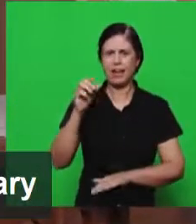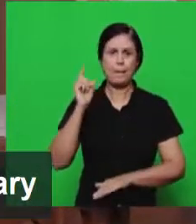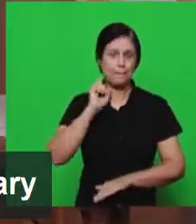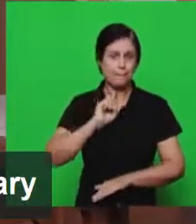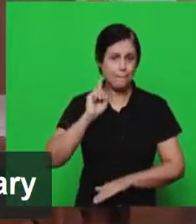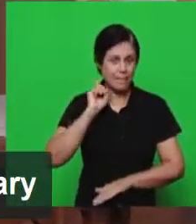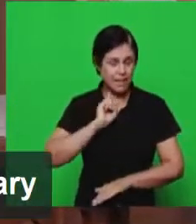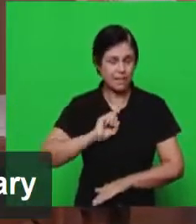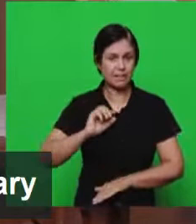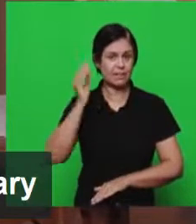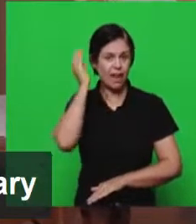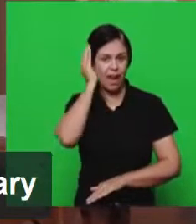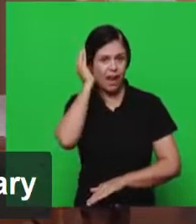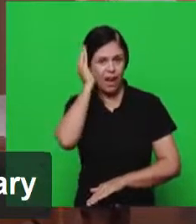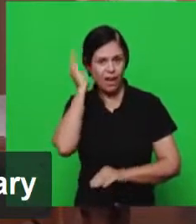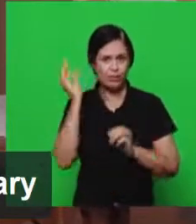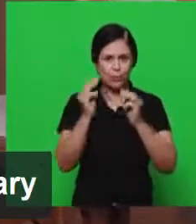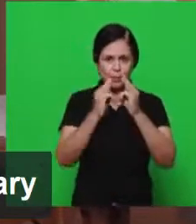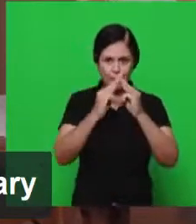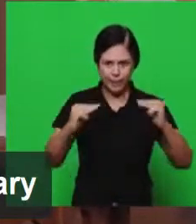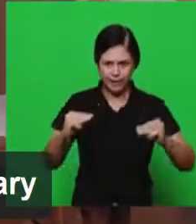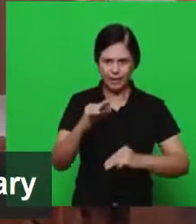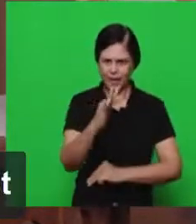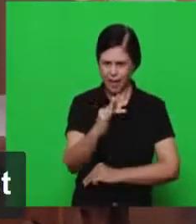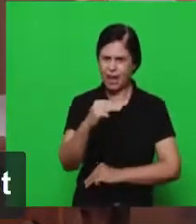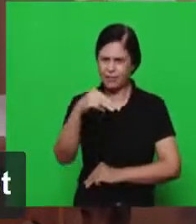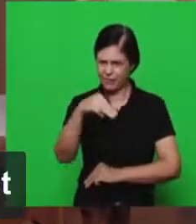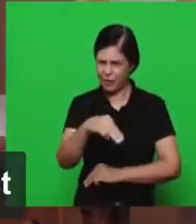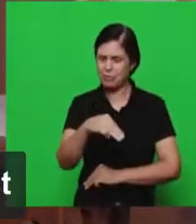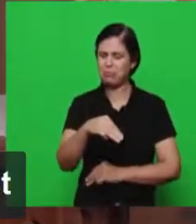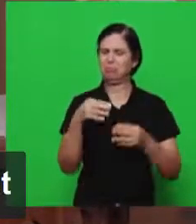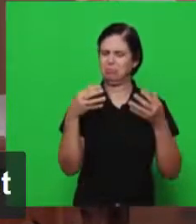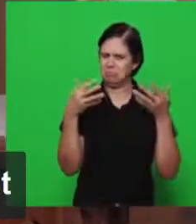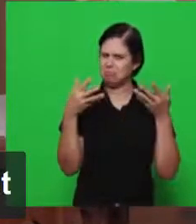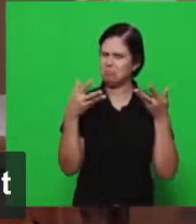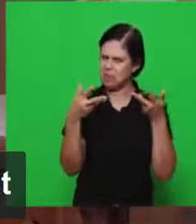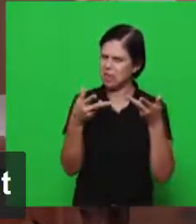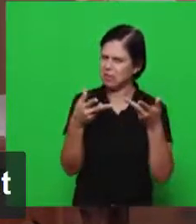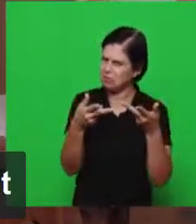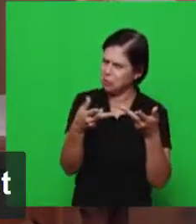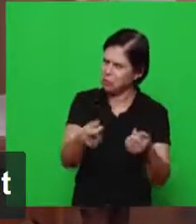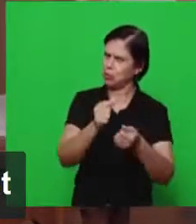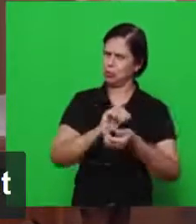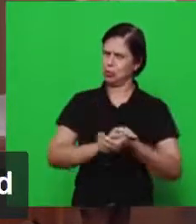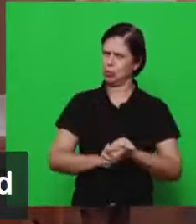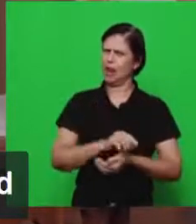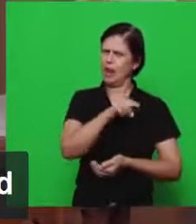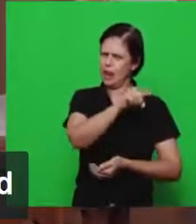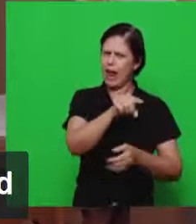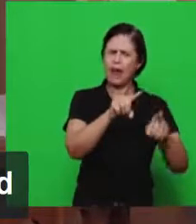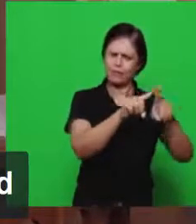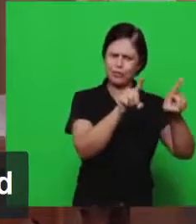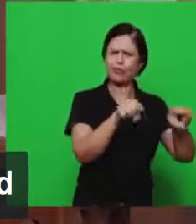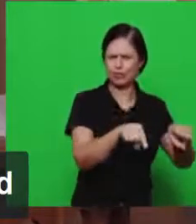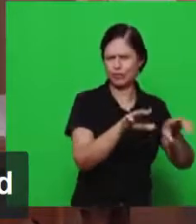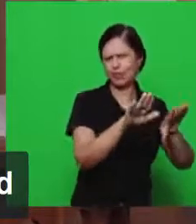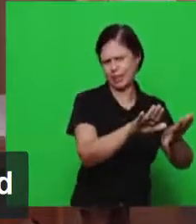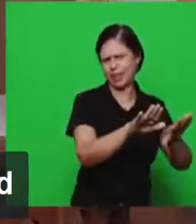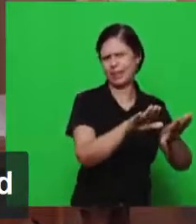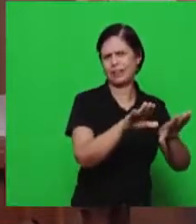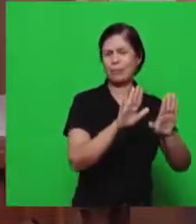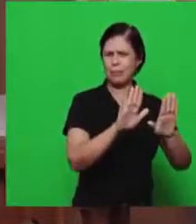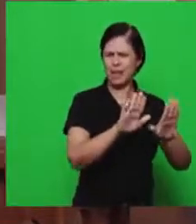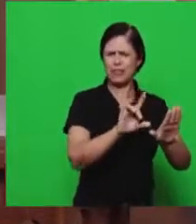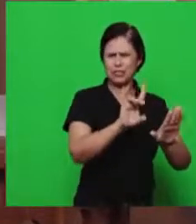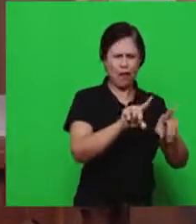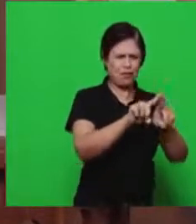Manaim. Algo extraordinário. Os nossos irmãos funcionários, que não são funcionários, mas são servos de